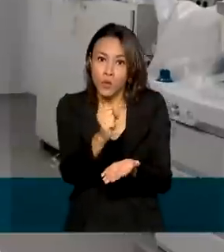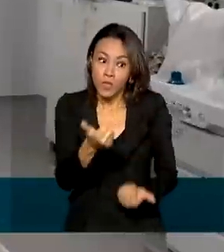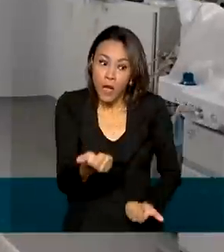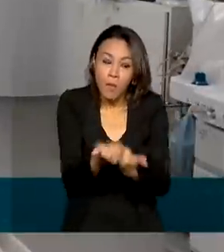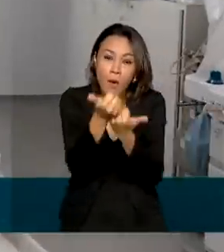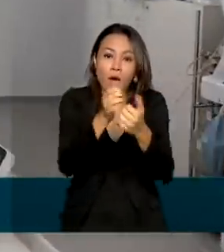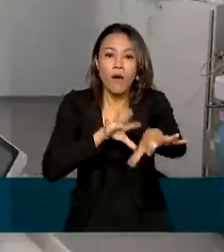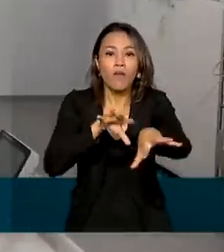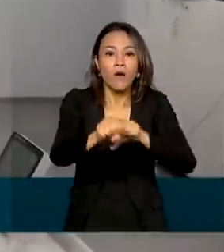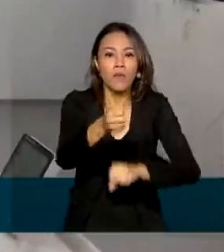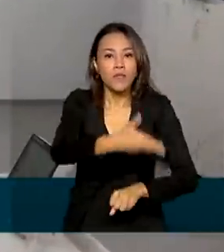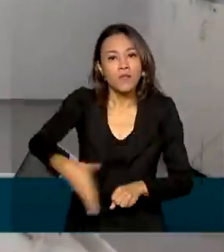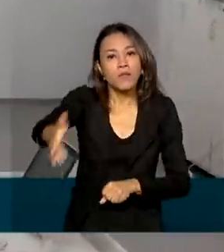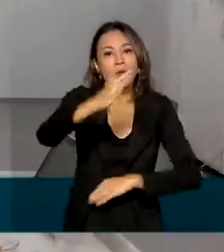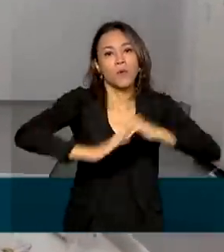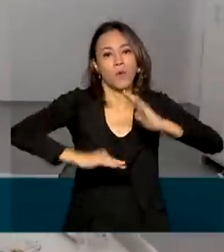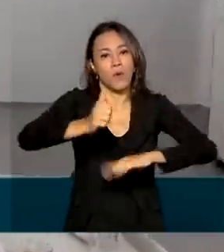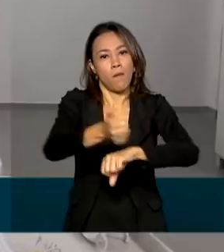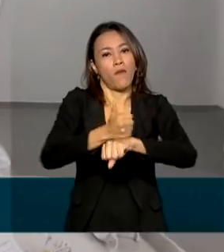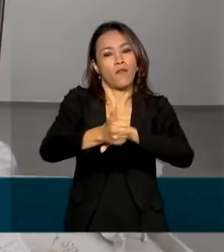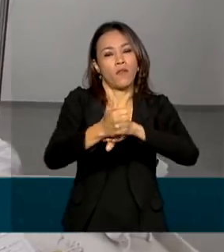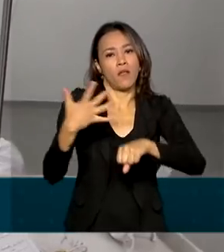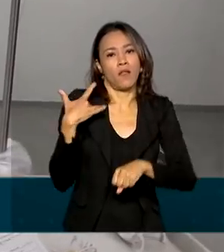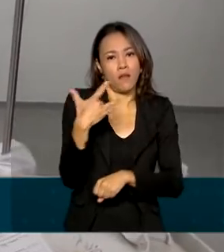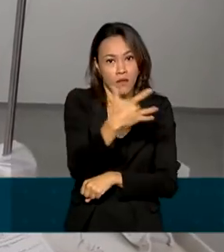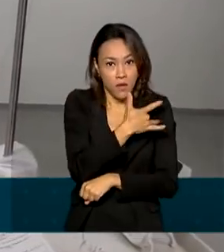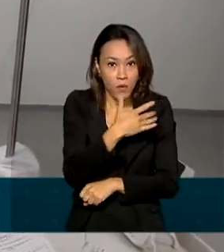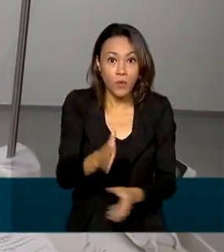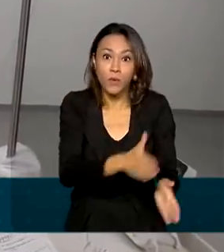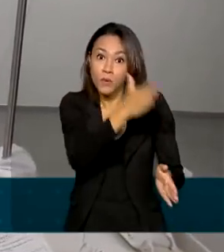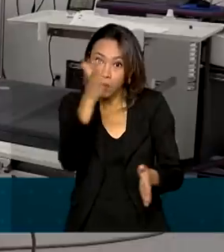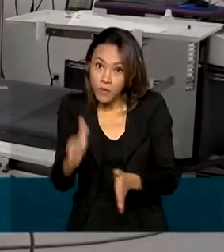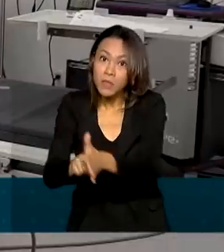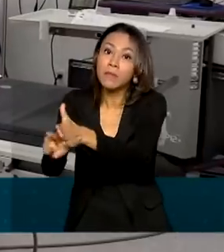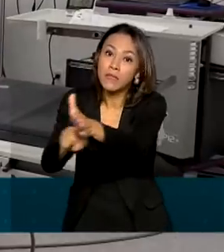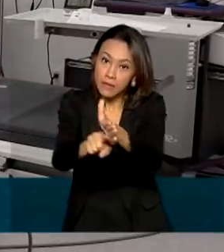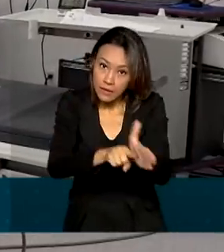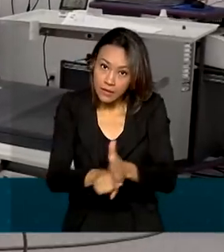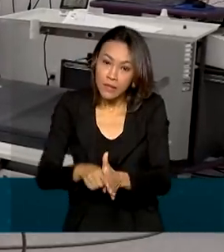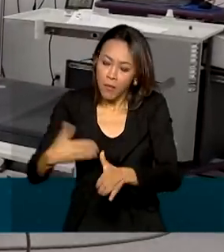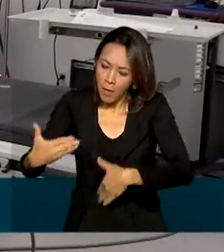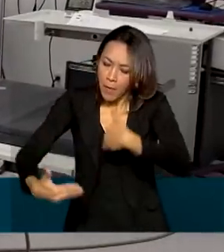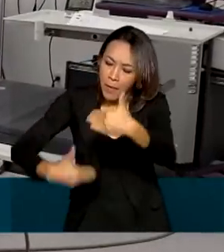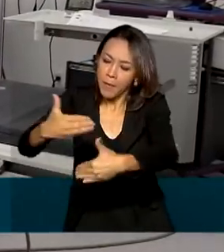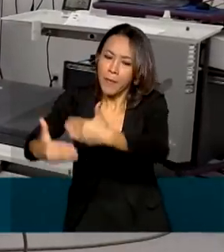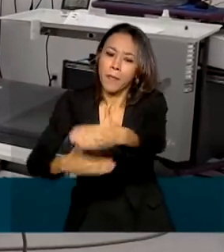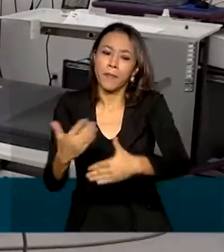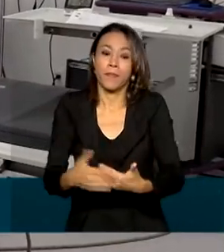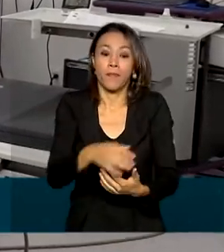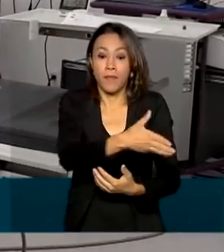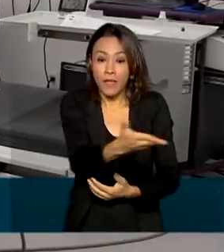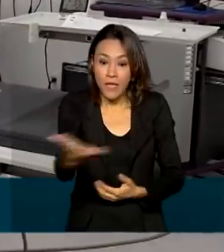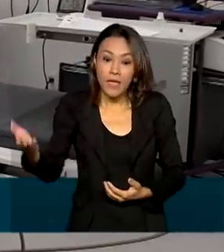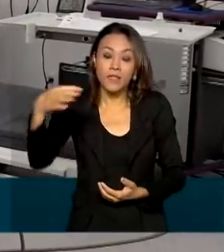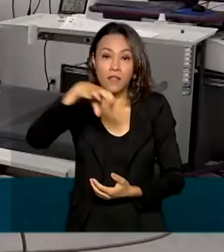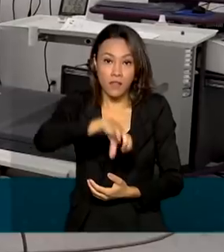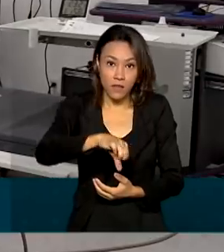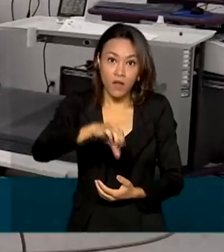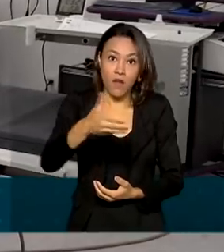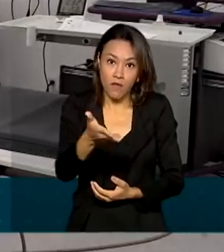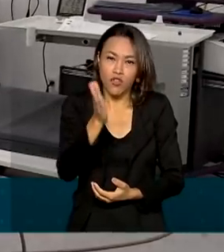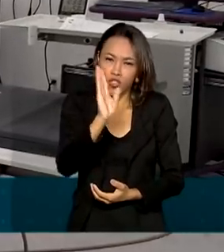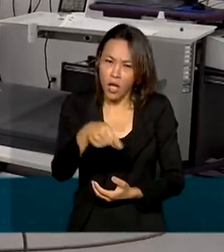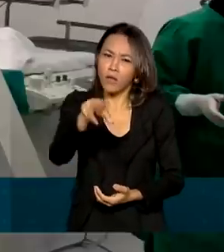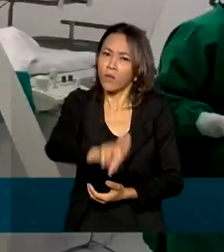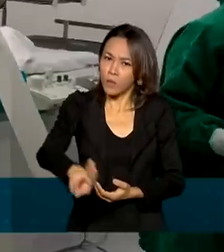de profissionais de saúde e o desenvolvimento de pesquisas. Nove dos 13 novos equipamentos já